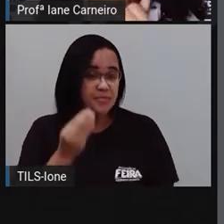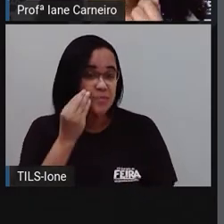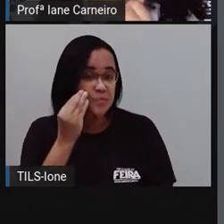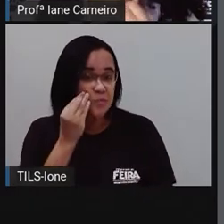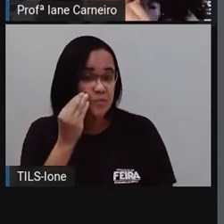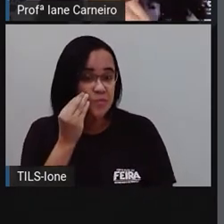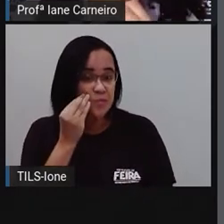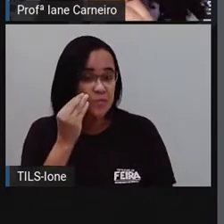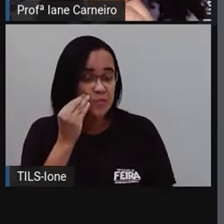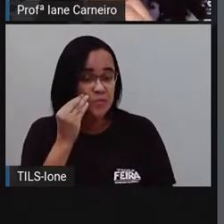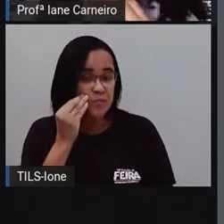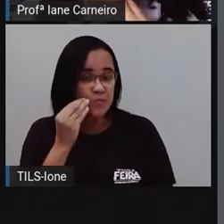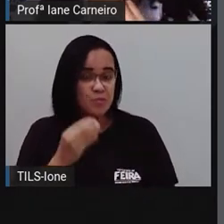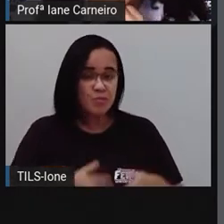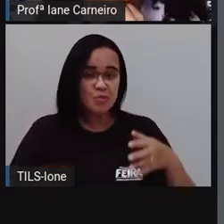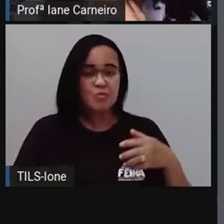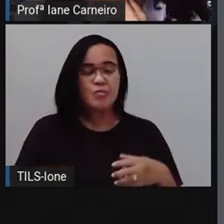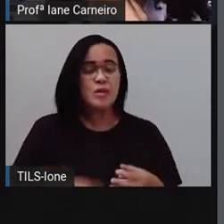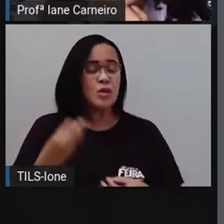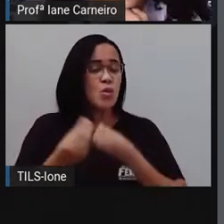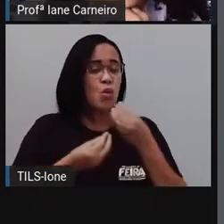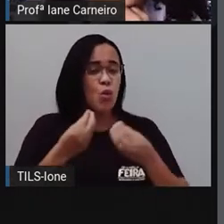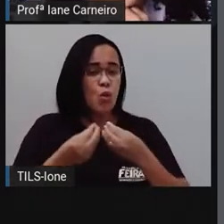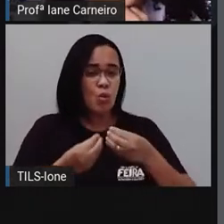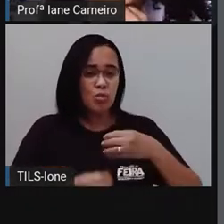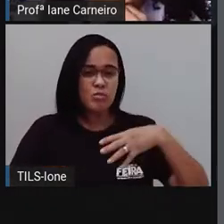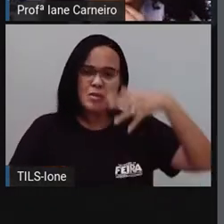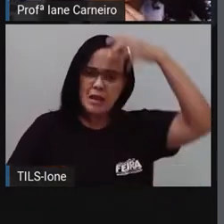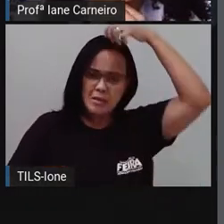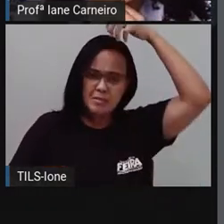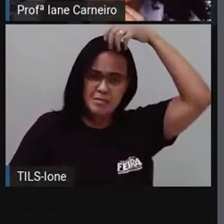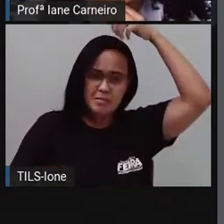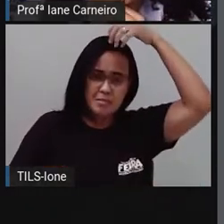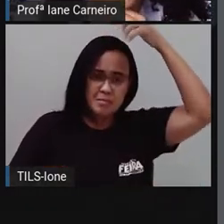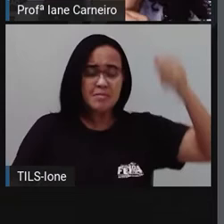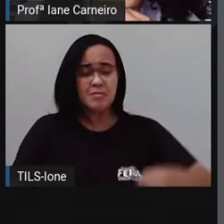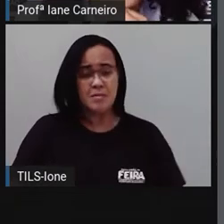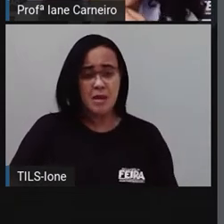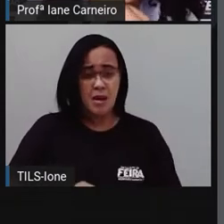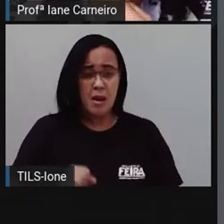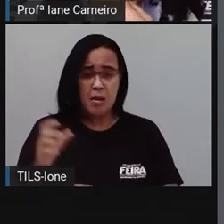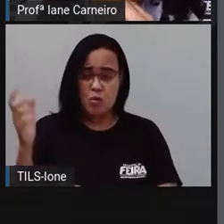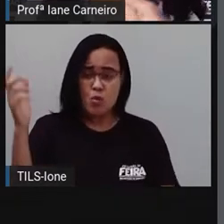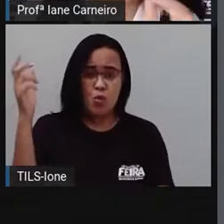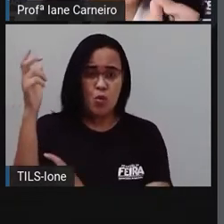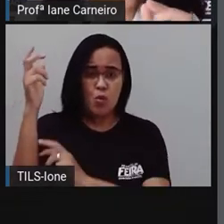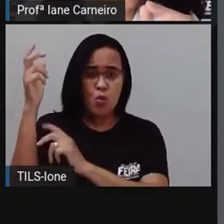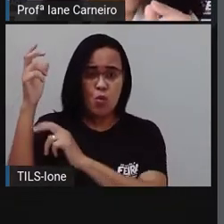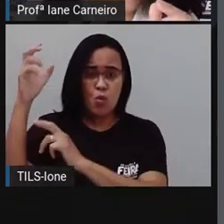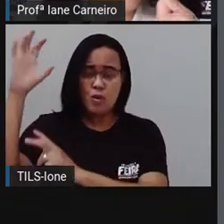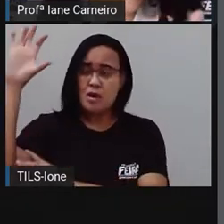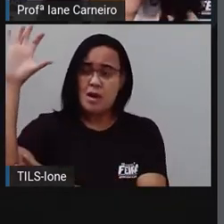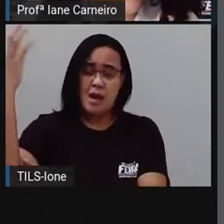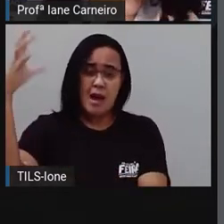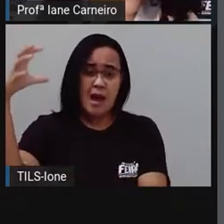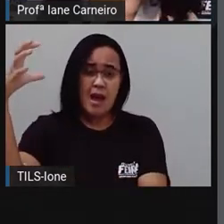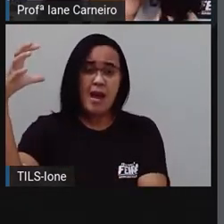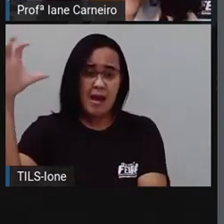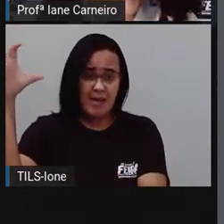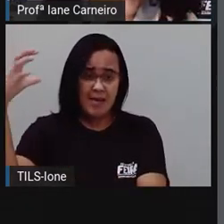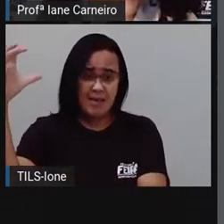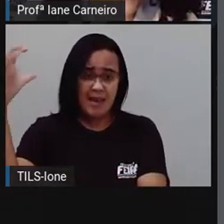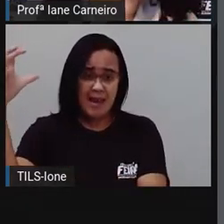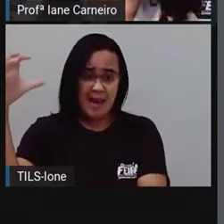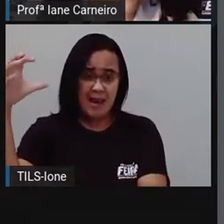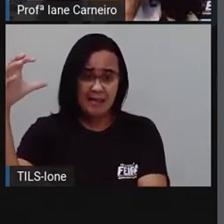ser um sagui no alto de uma árvore. E a subir bem forte. O sagui é aquele nico, né? Que a gente